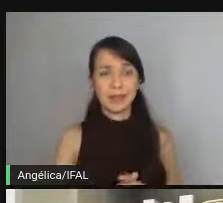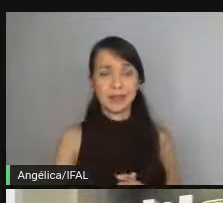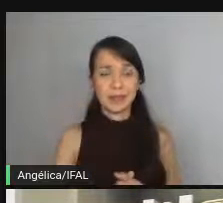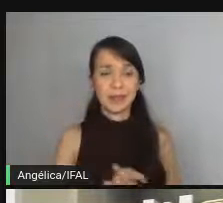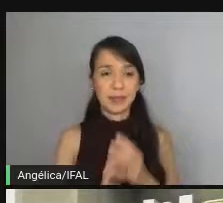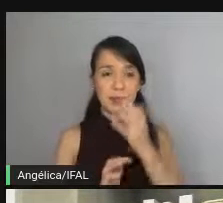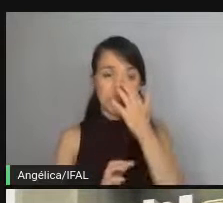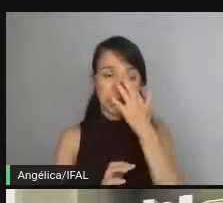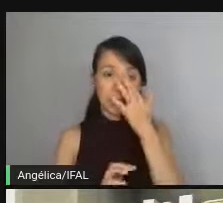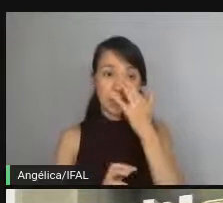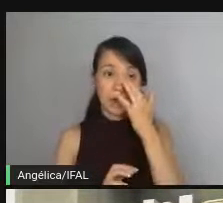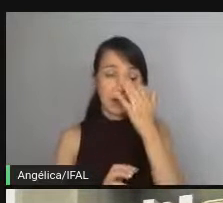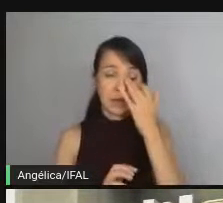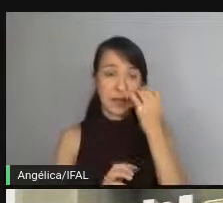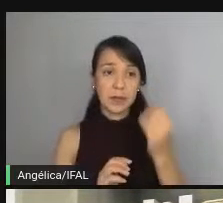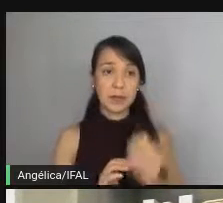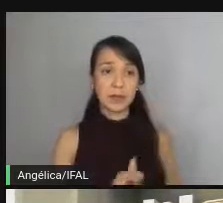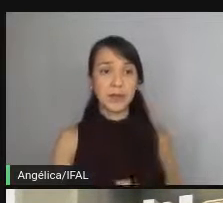valeu.